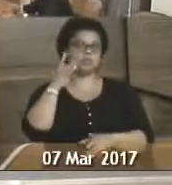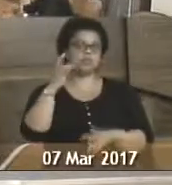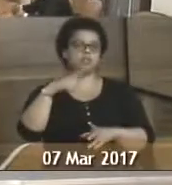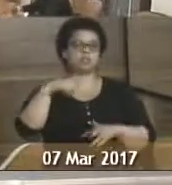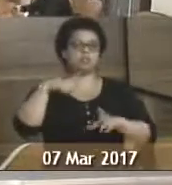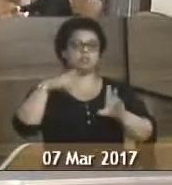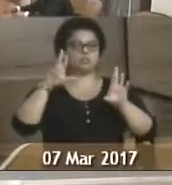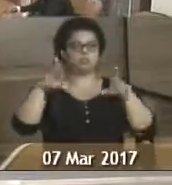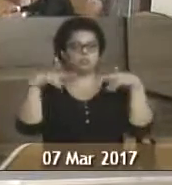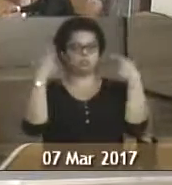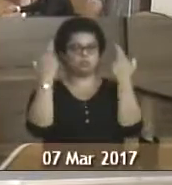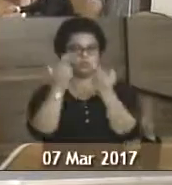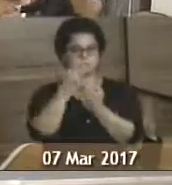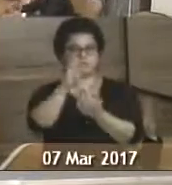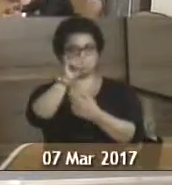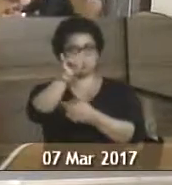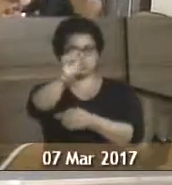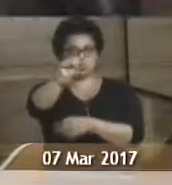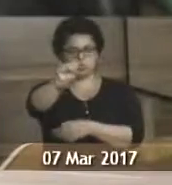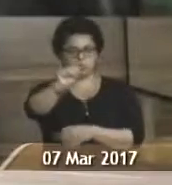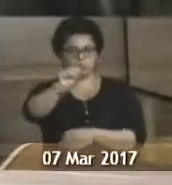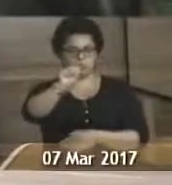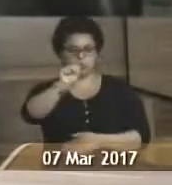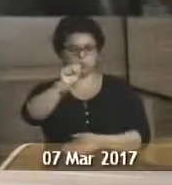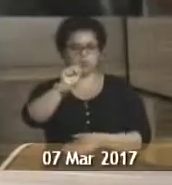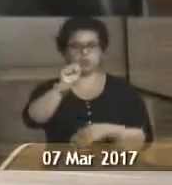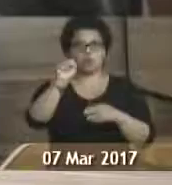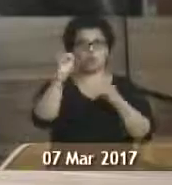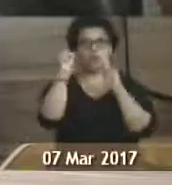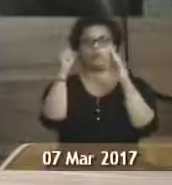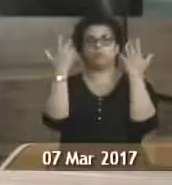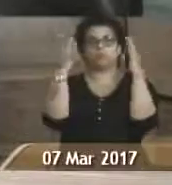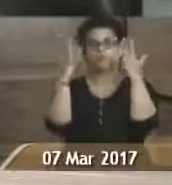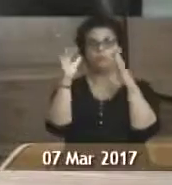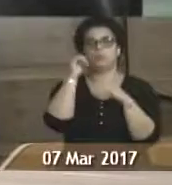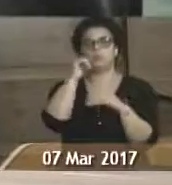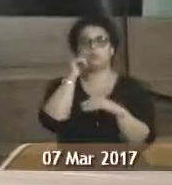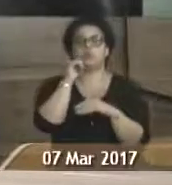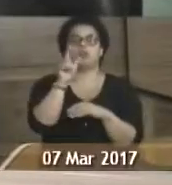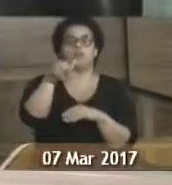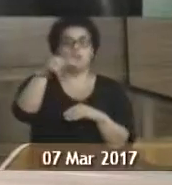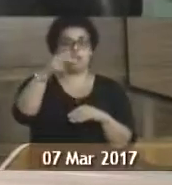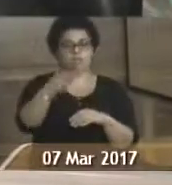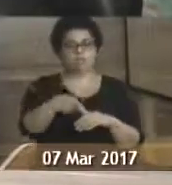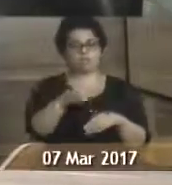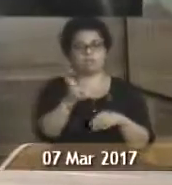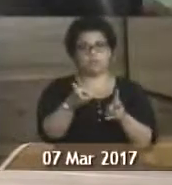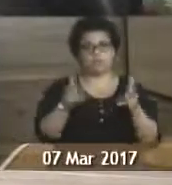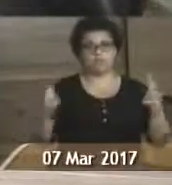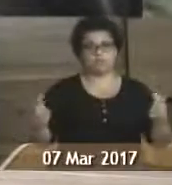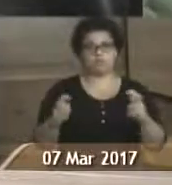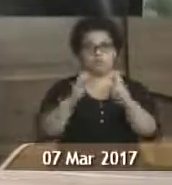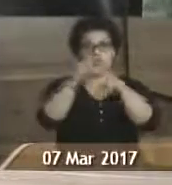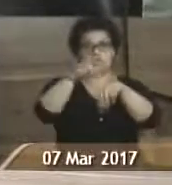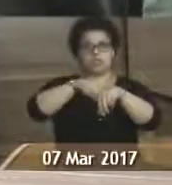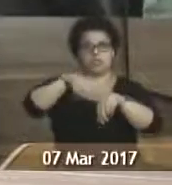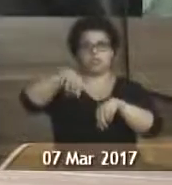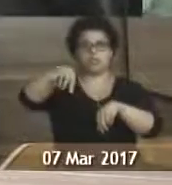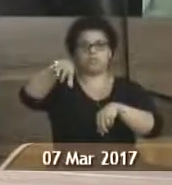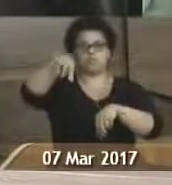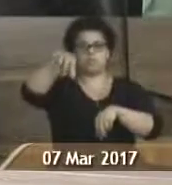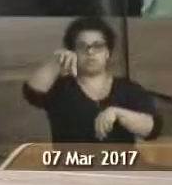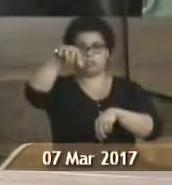solene, amanhã, dia 8 do 3, em homenagem às mulheres, que vai ser realizada aqui no Plenário Benedito Adelino, às 19 horas.